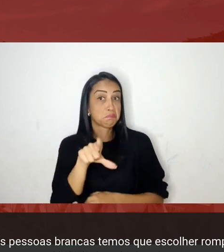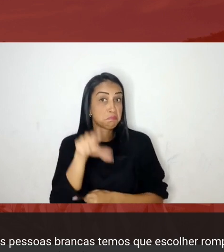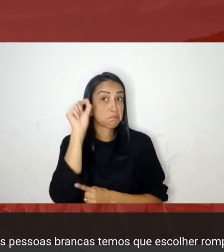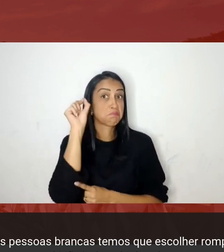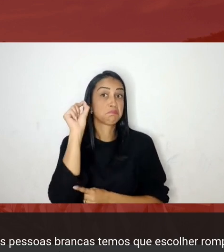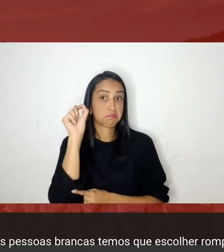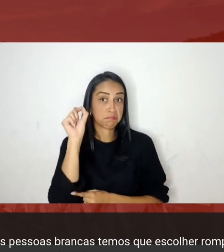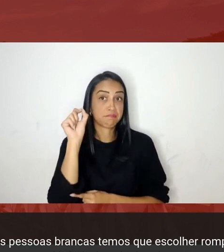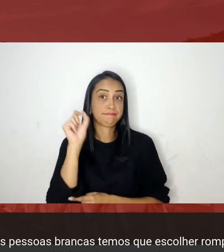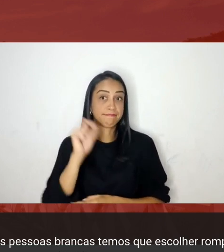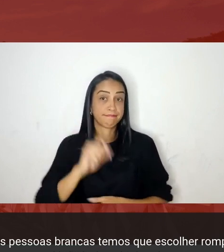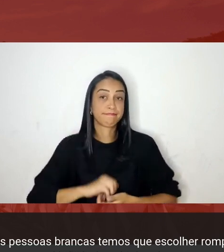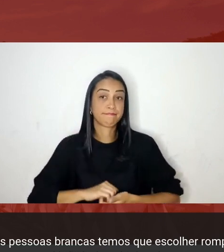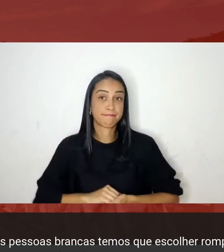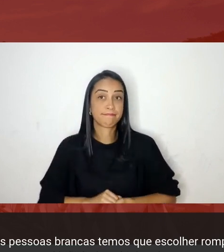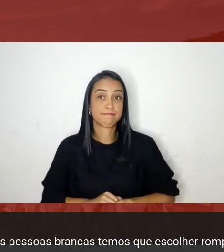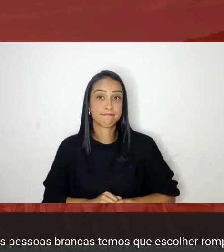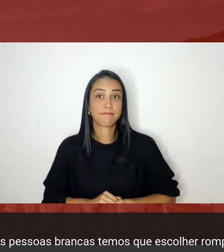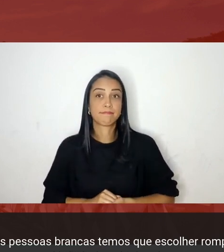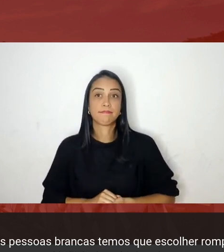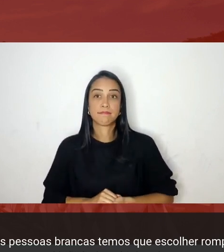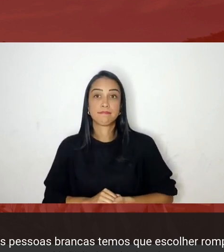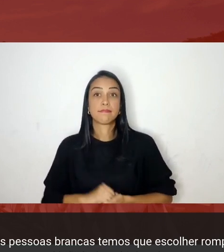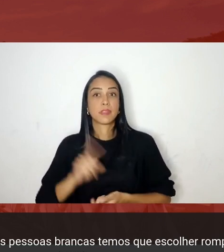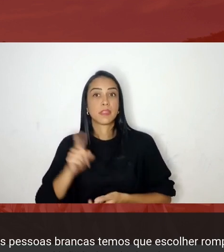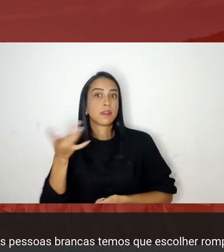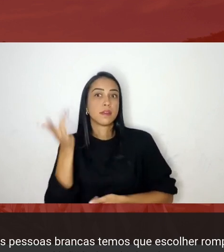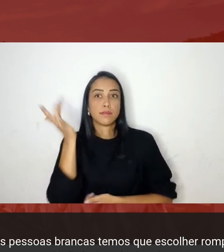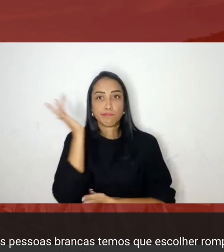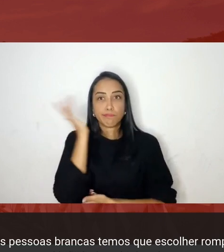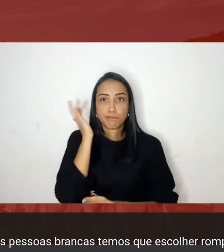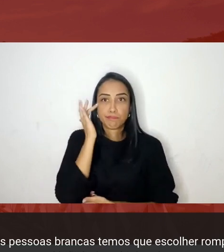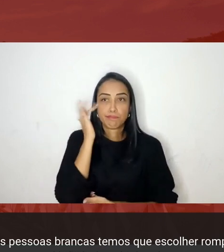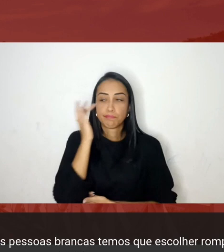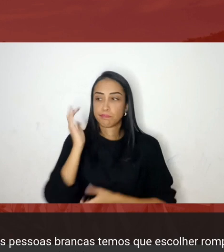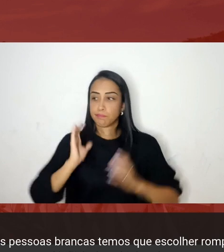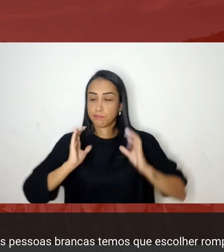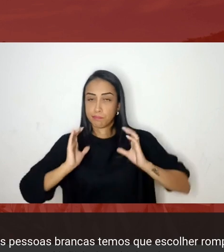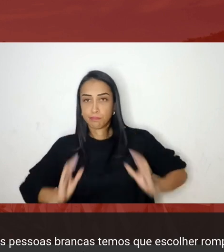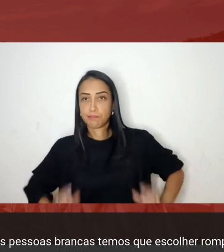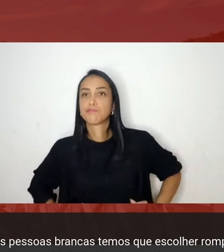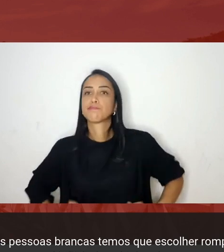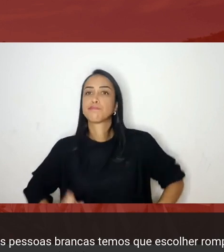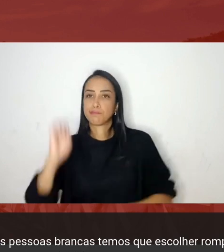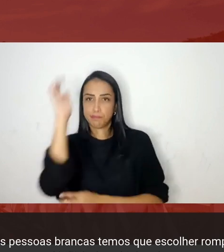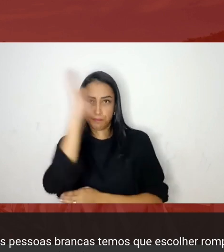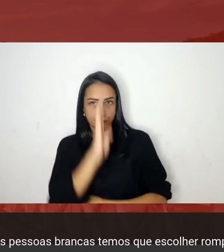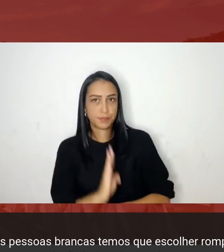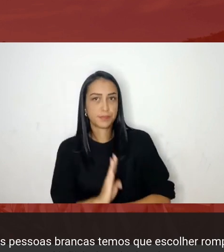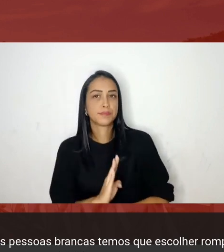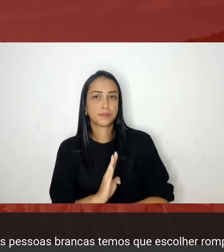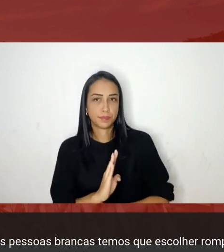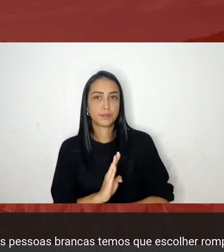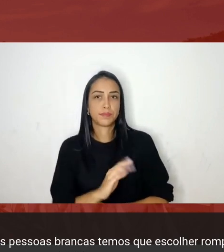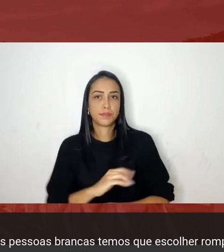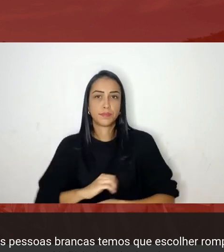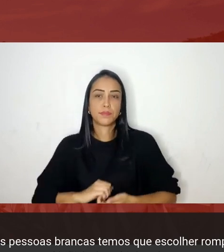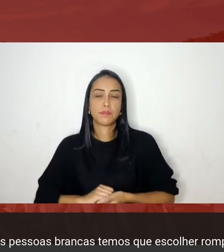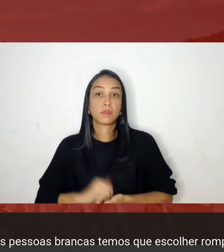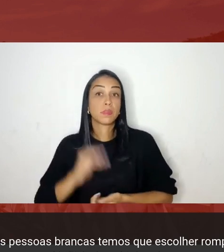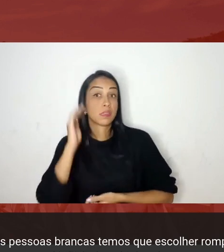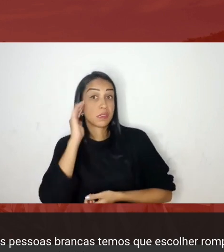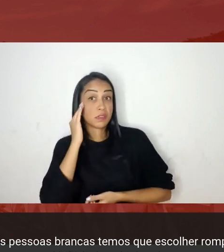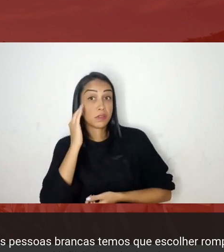civilização brasileira civilização entendida como um povo que se